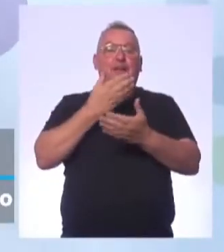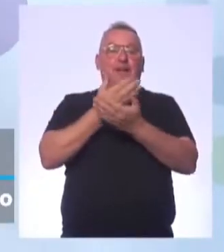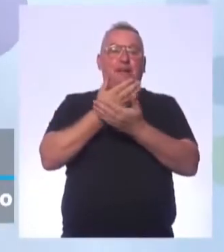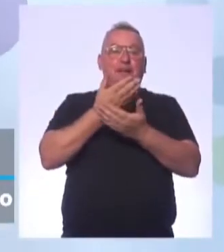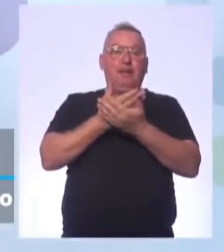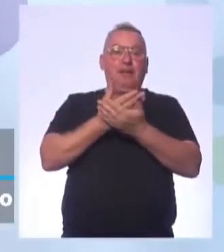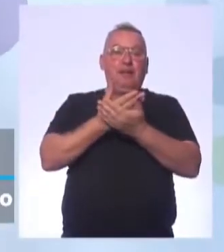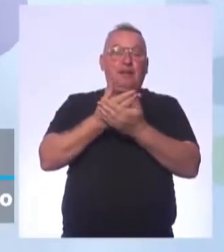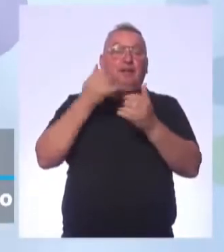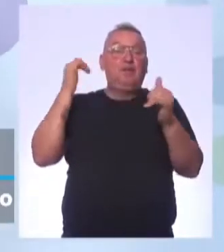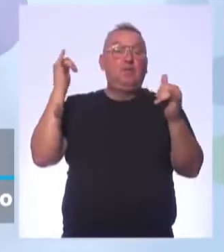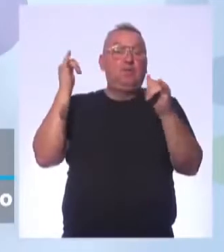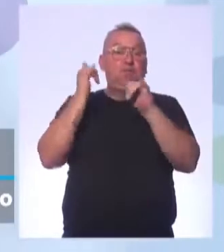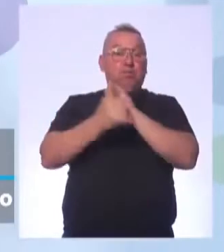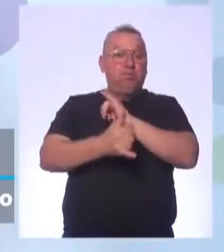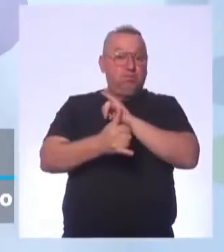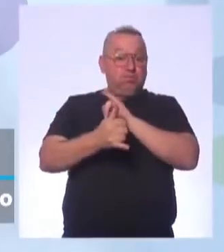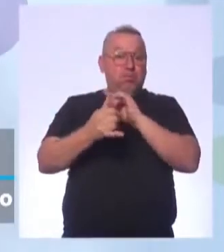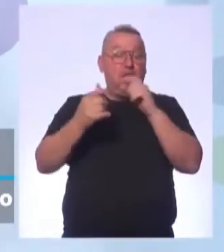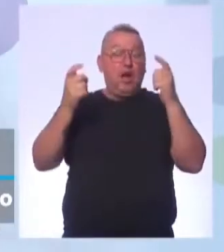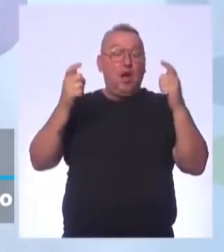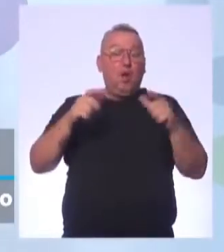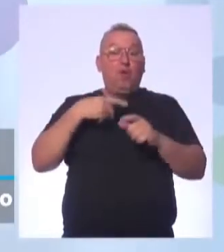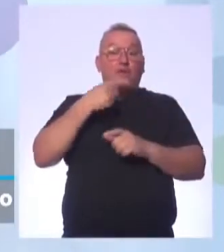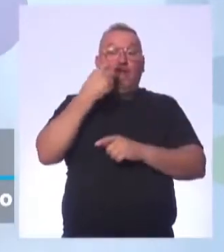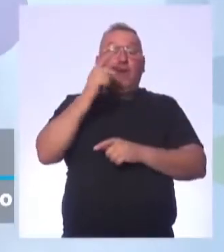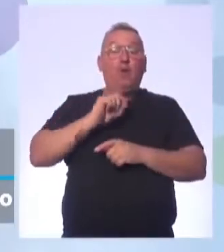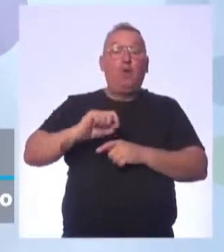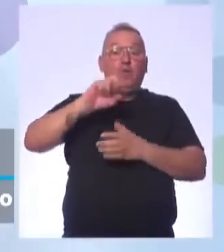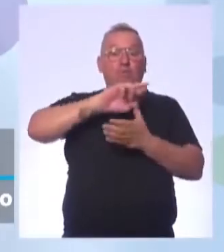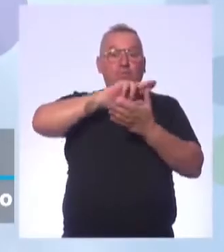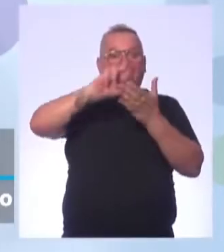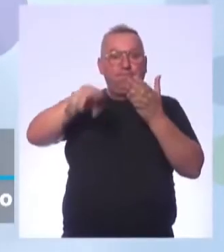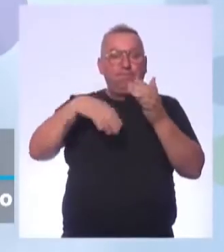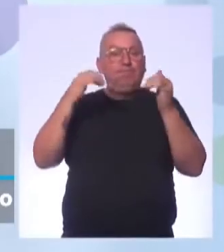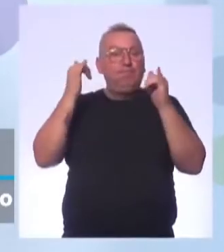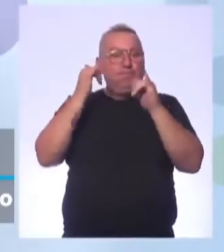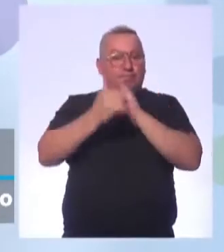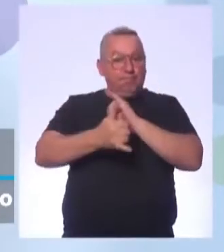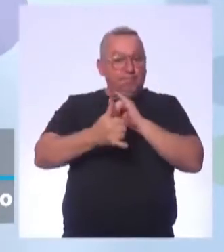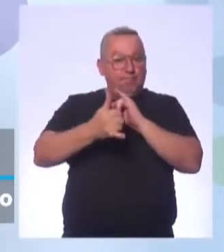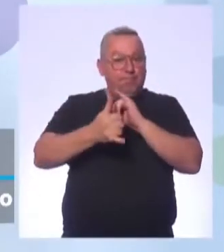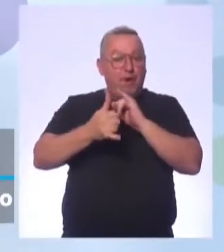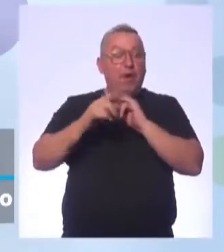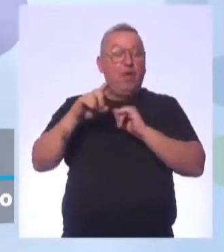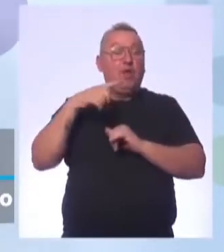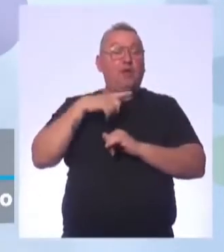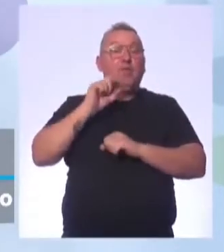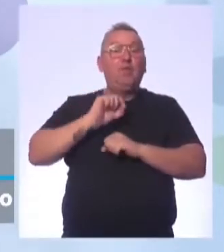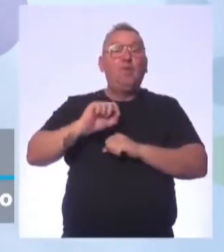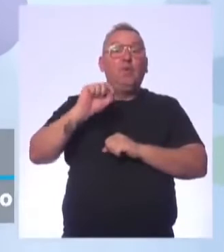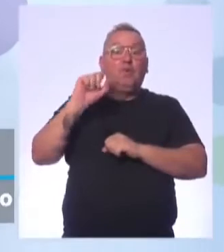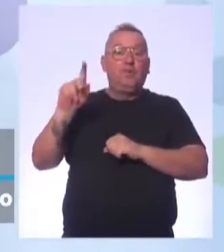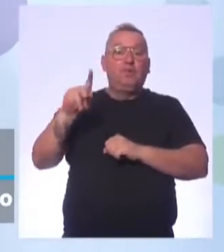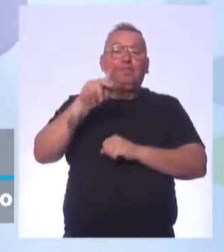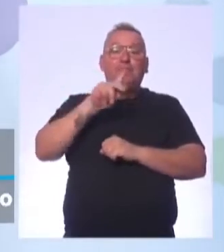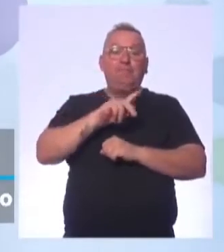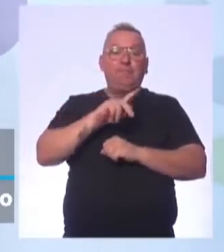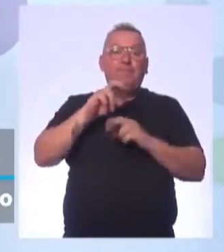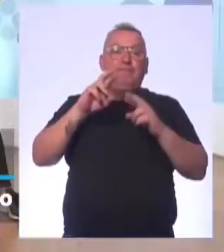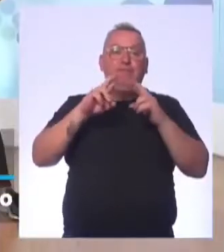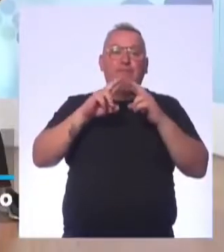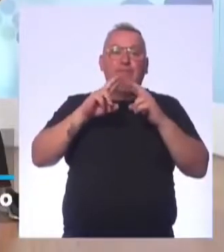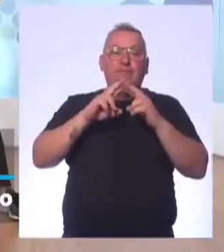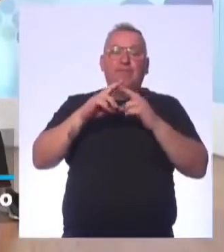de esporte de marca, onde nós falaremos bastante sobre atletismo, nós temos uma professora da rede,